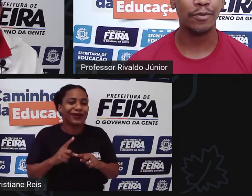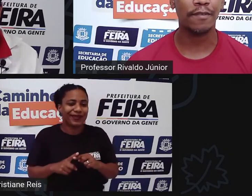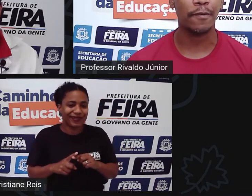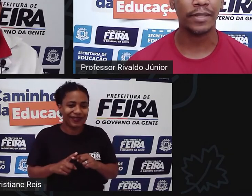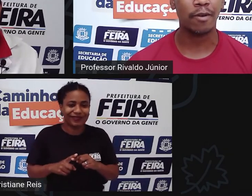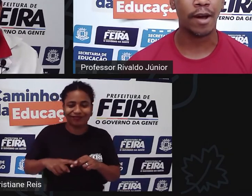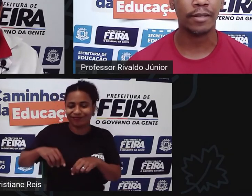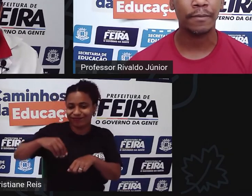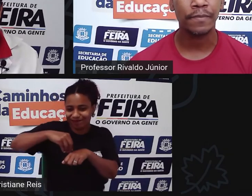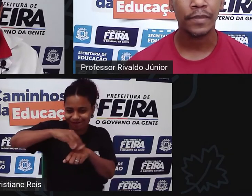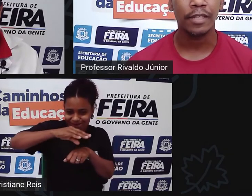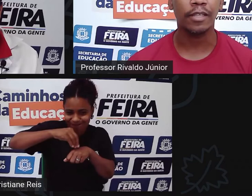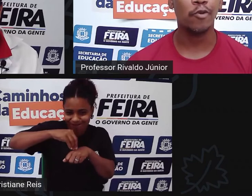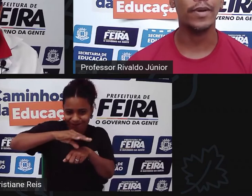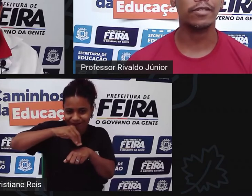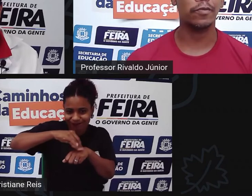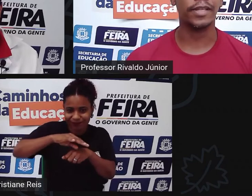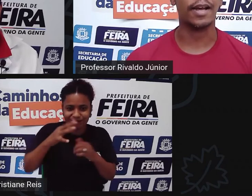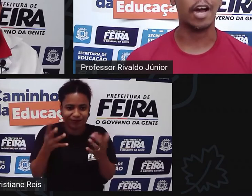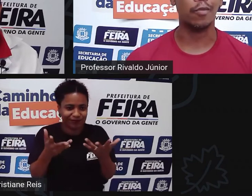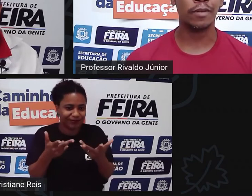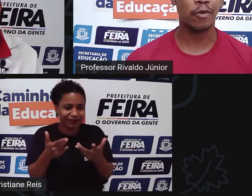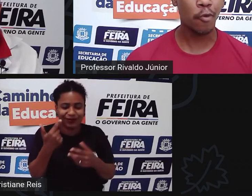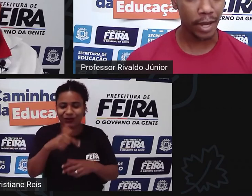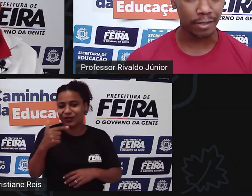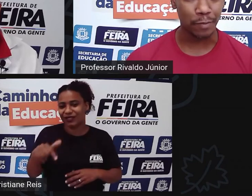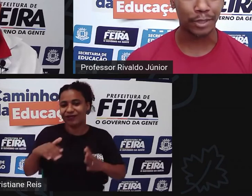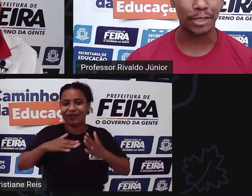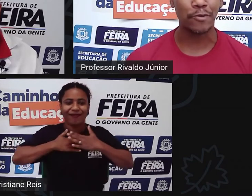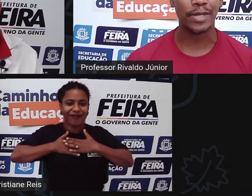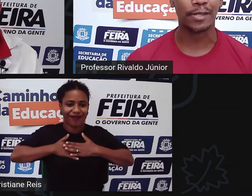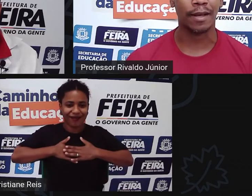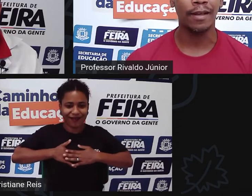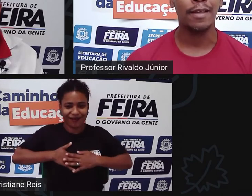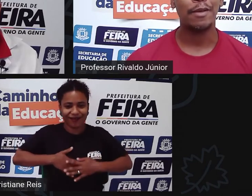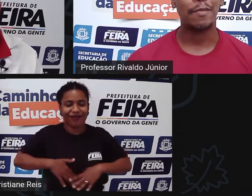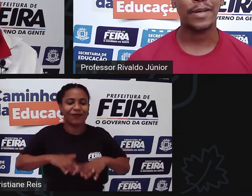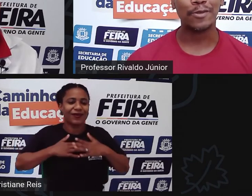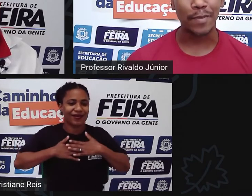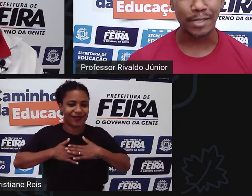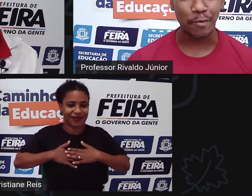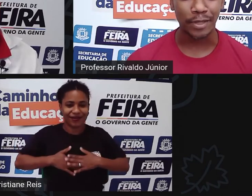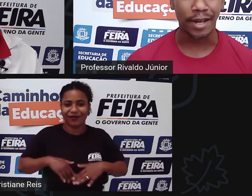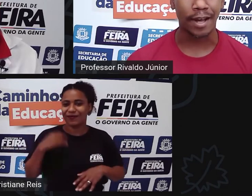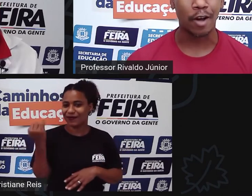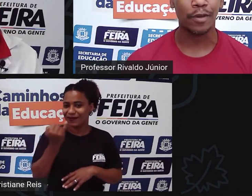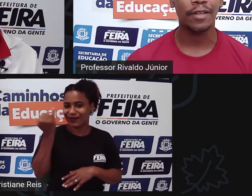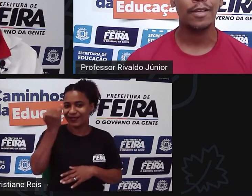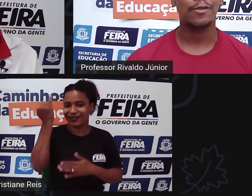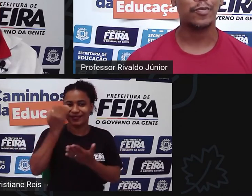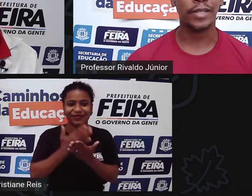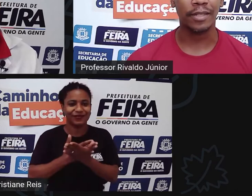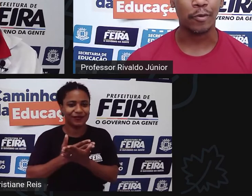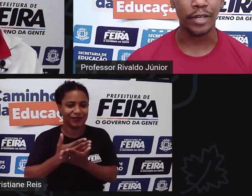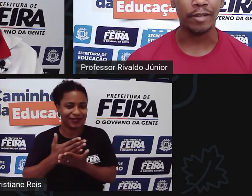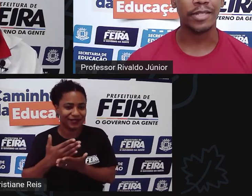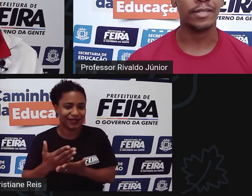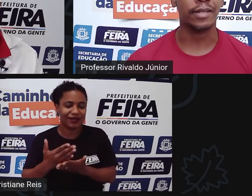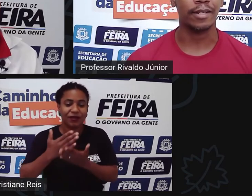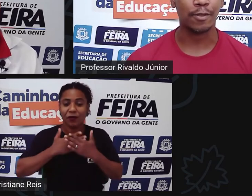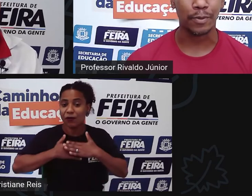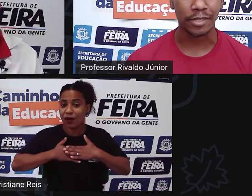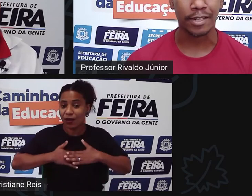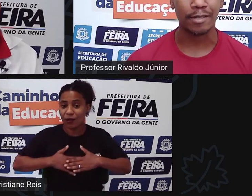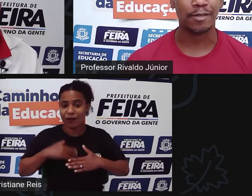inicial da forma adequada então começa com muita calma começa o importante é começar mas começa com muita calma super tranquilo